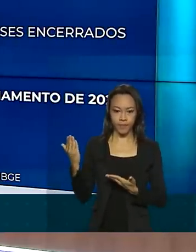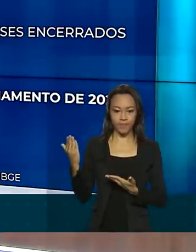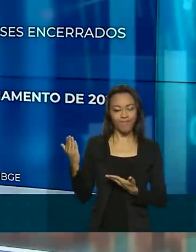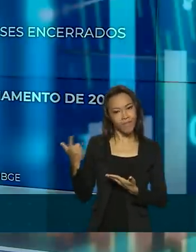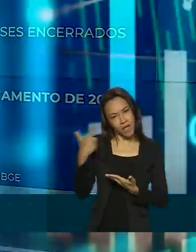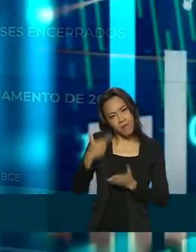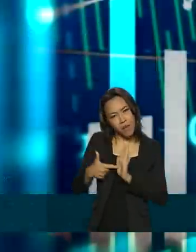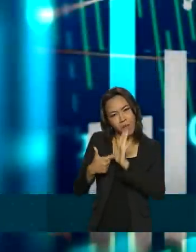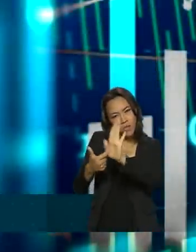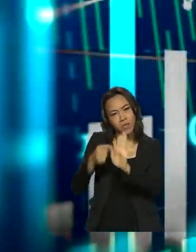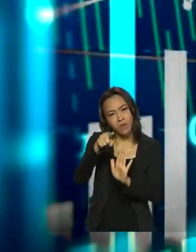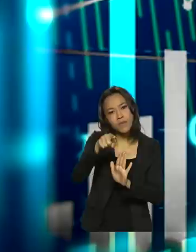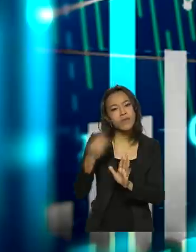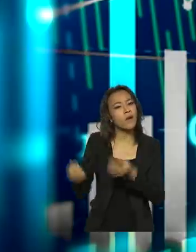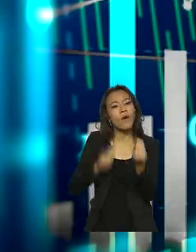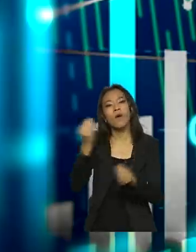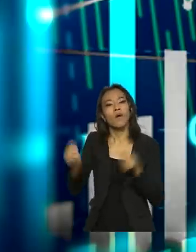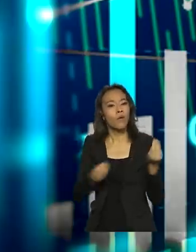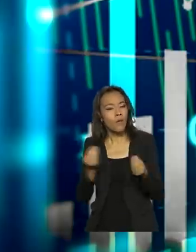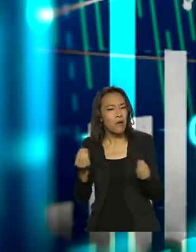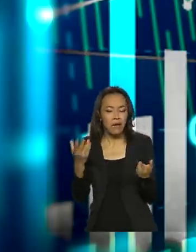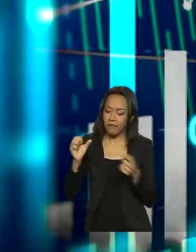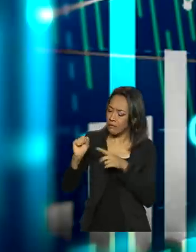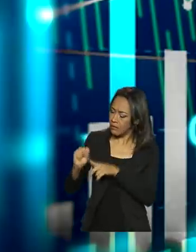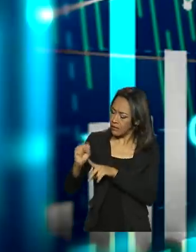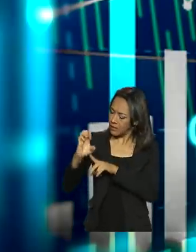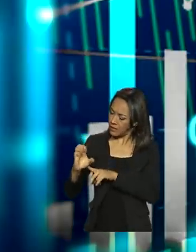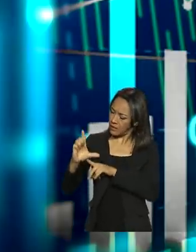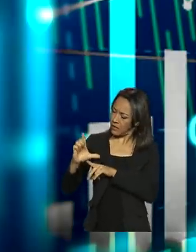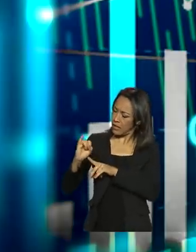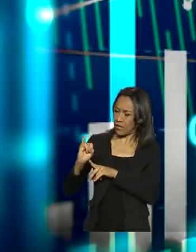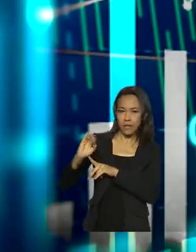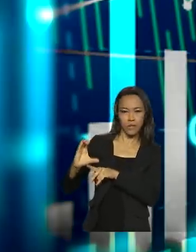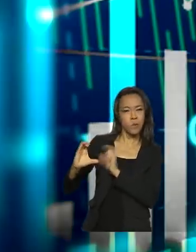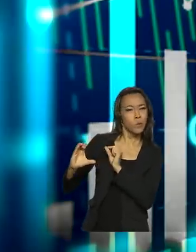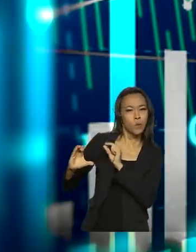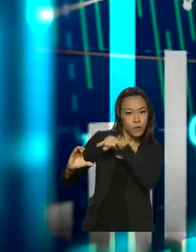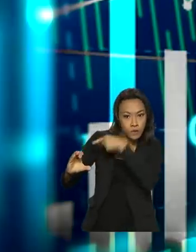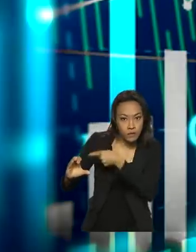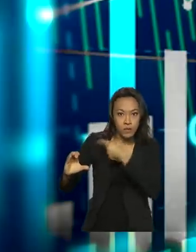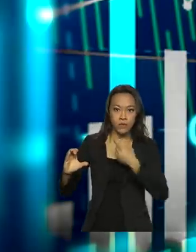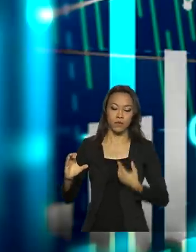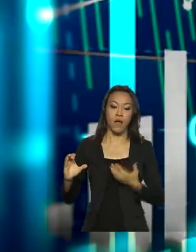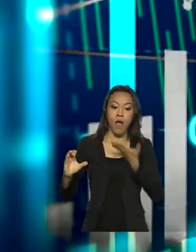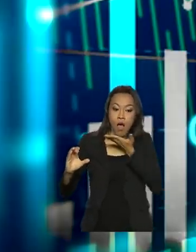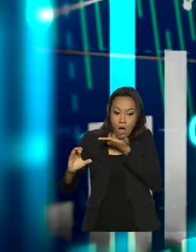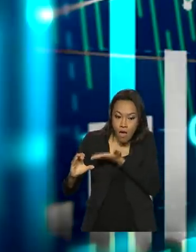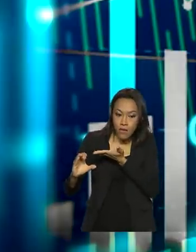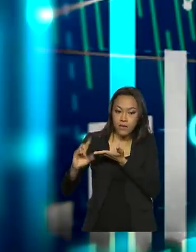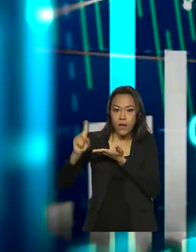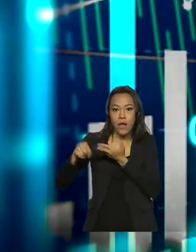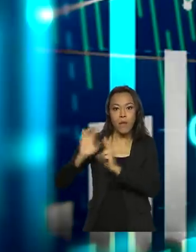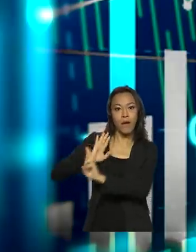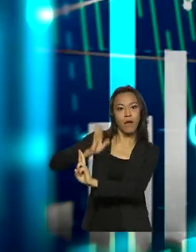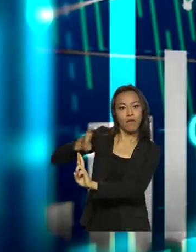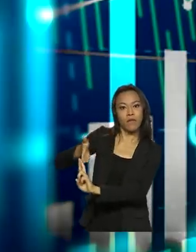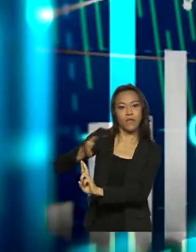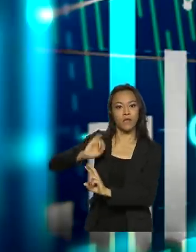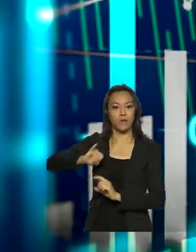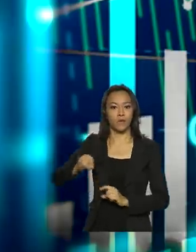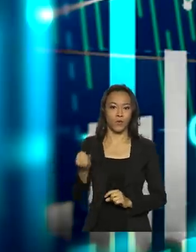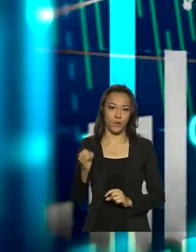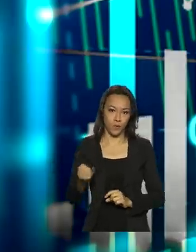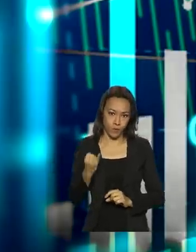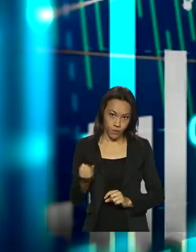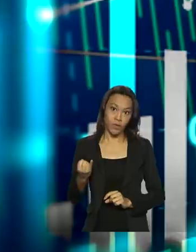mostrar para você como funciona essa questão da taxa Selic. Então, a taxa Selic, que é a taxa referencial de juros que